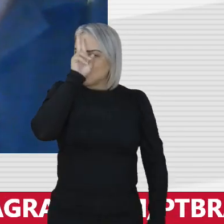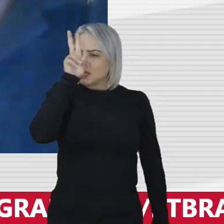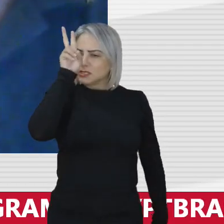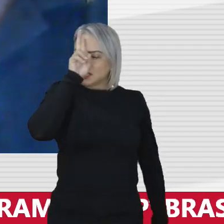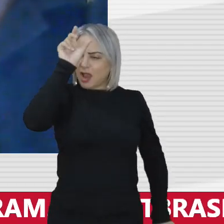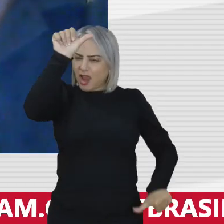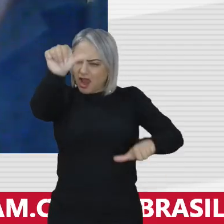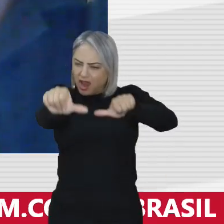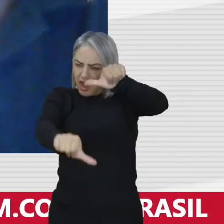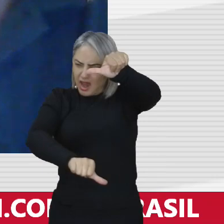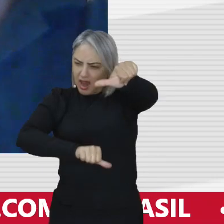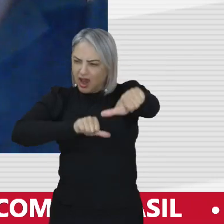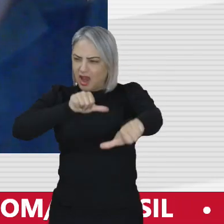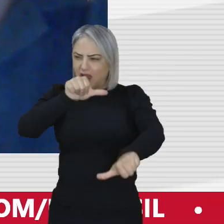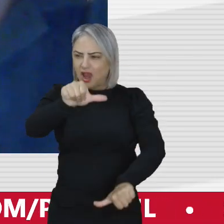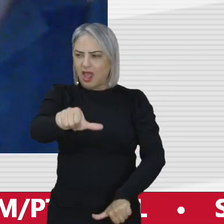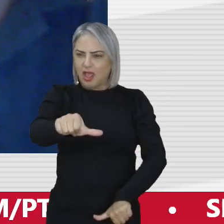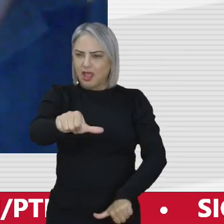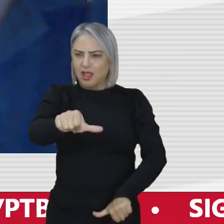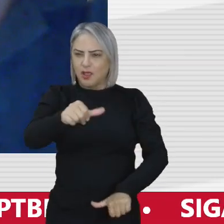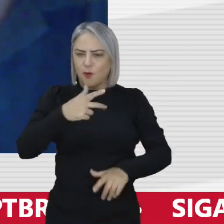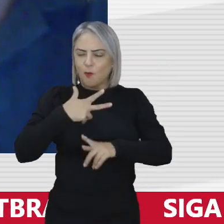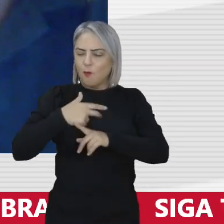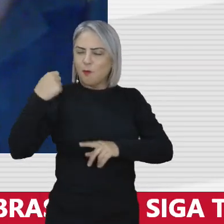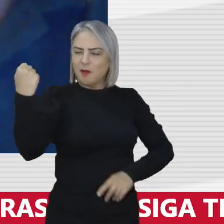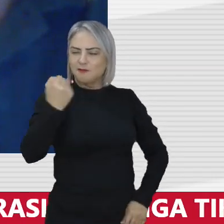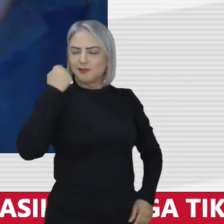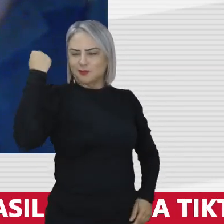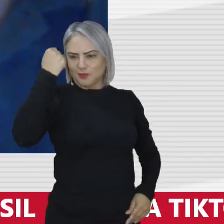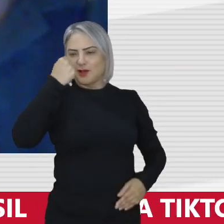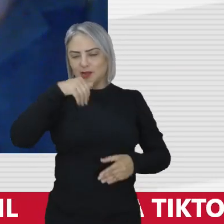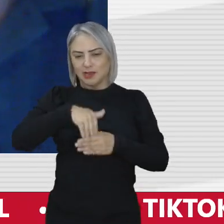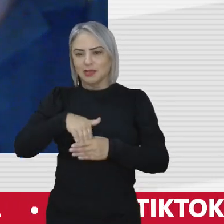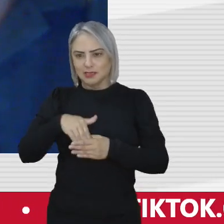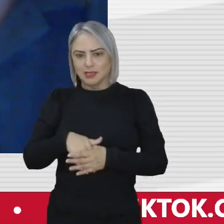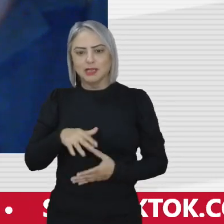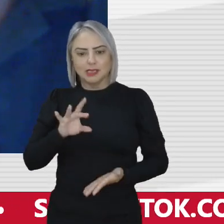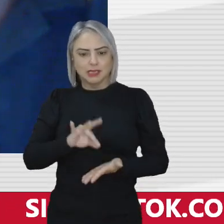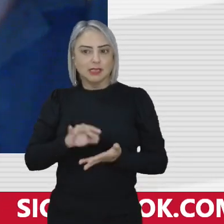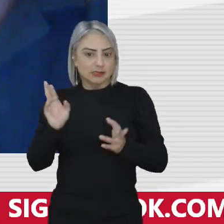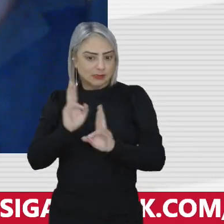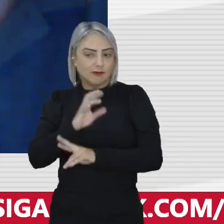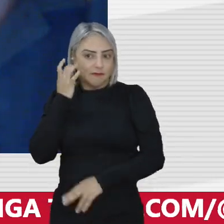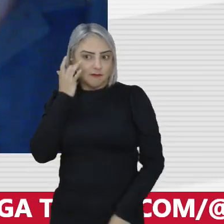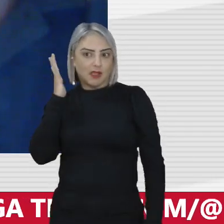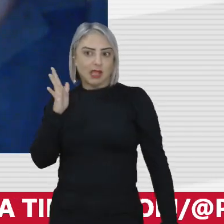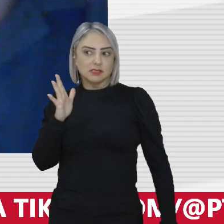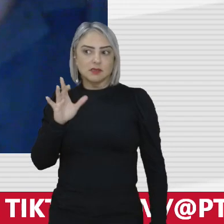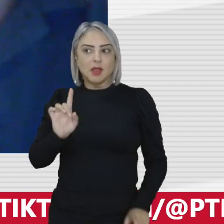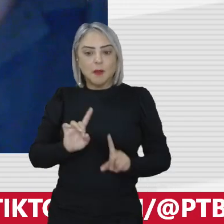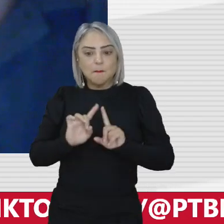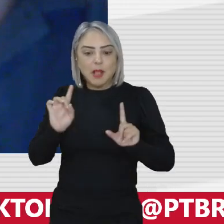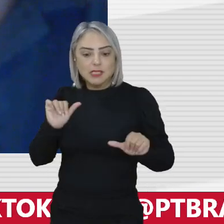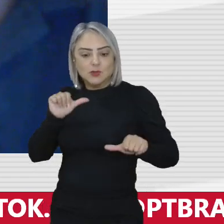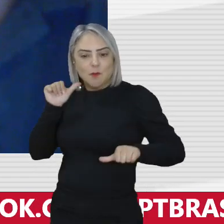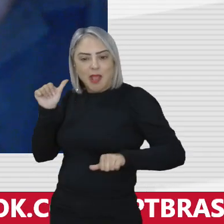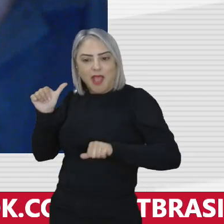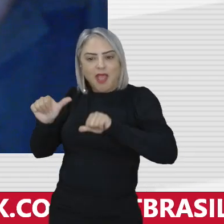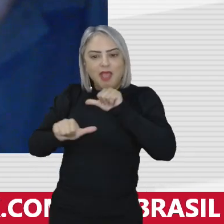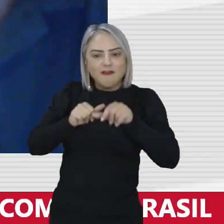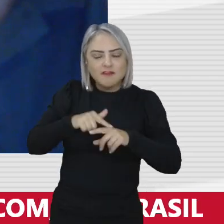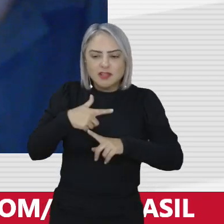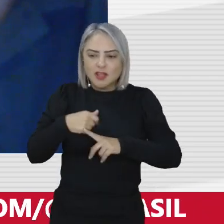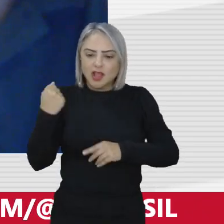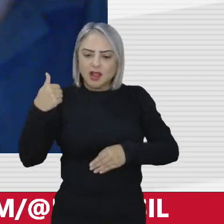virada não só uma vitória eleitoral que é relativamente fácil de obter mas uma vitória eleitoral que